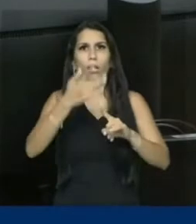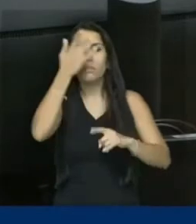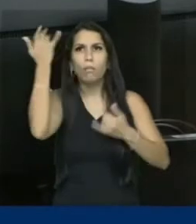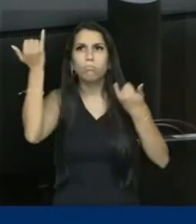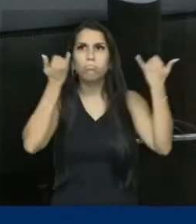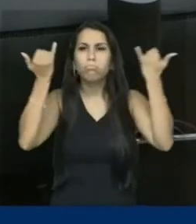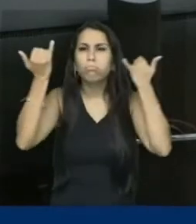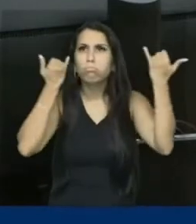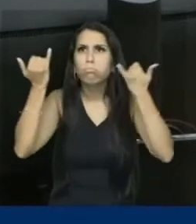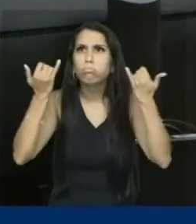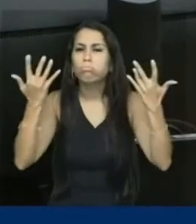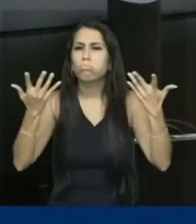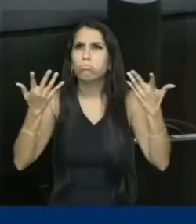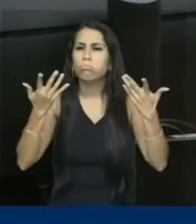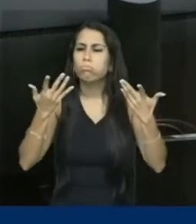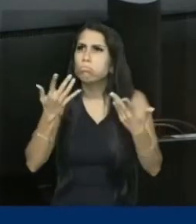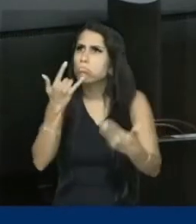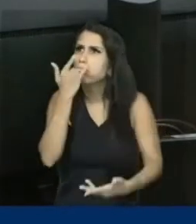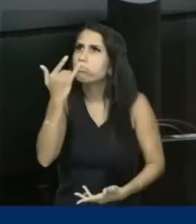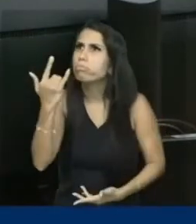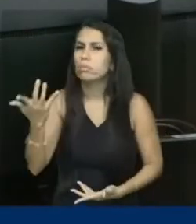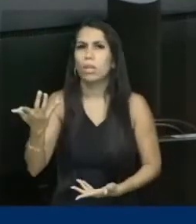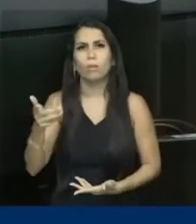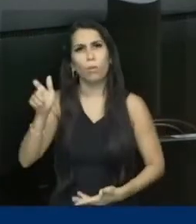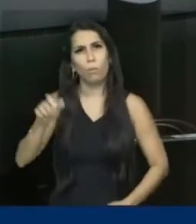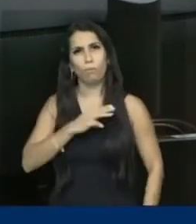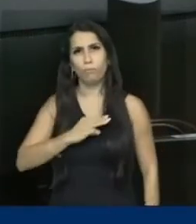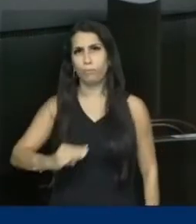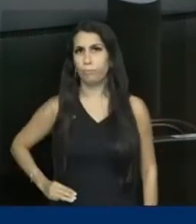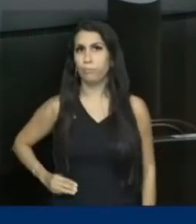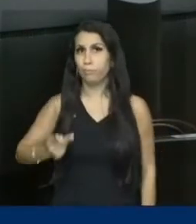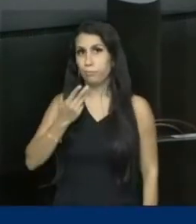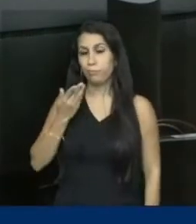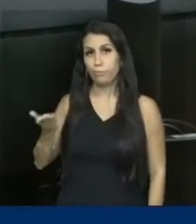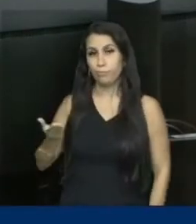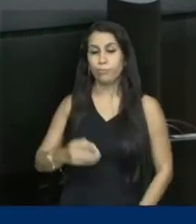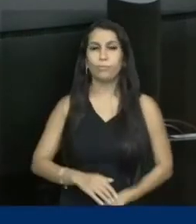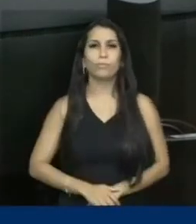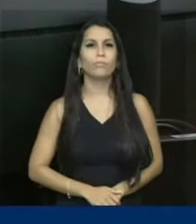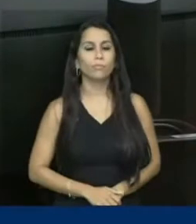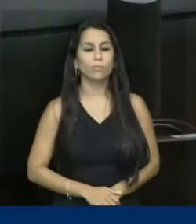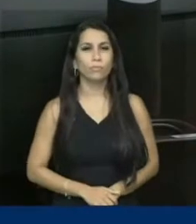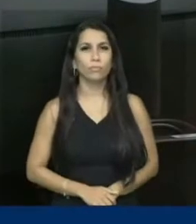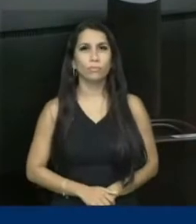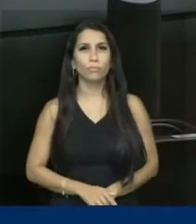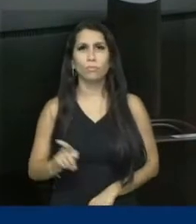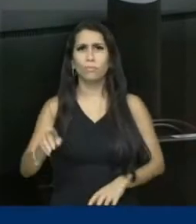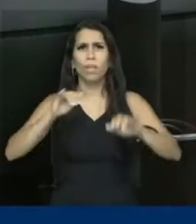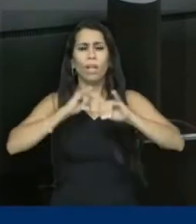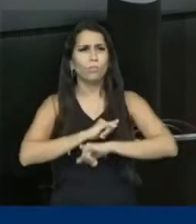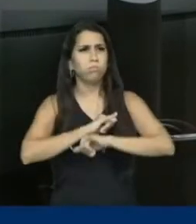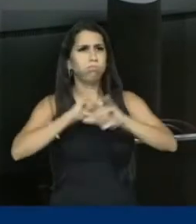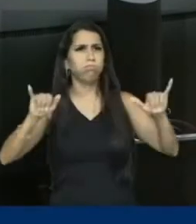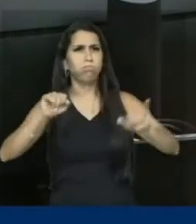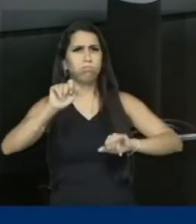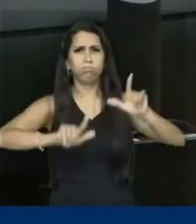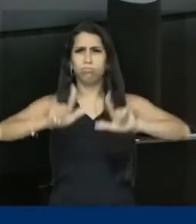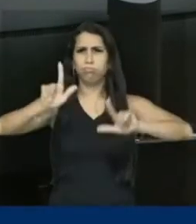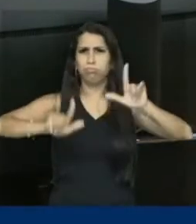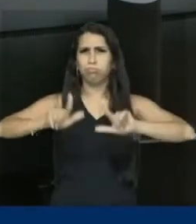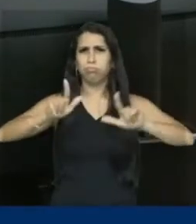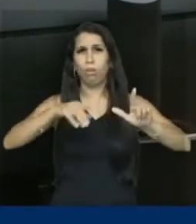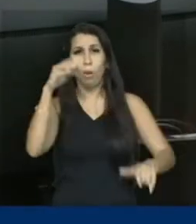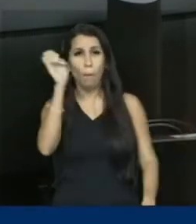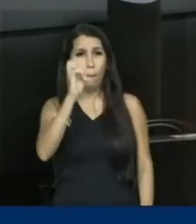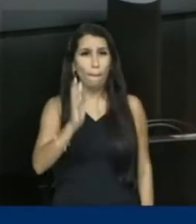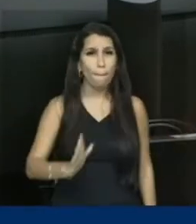quem as fala. Proferidas publicamente em veículos de imprensa, em emissora pública, para toda a população brasileira